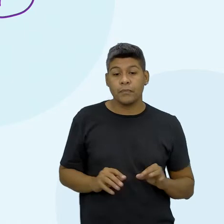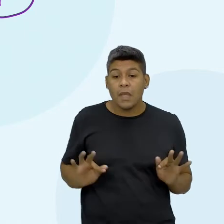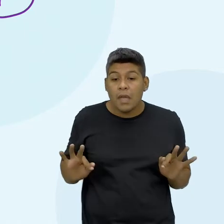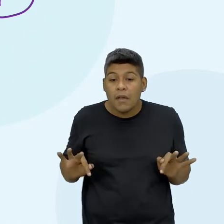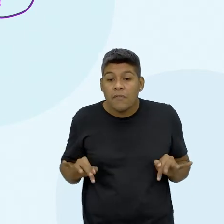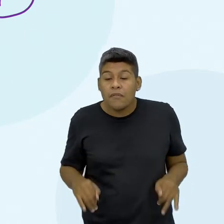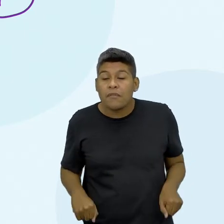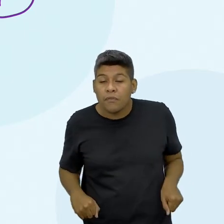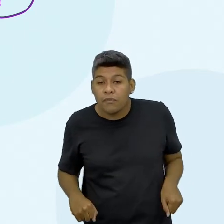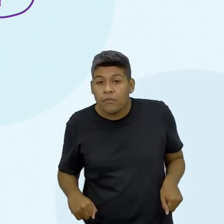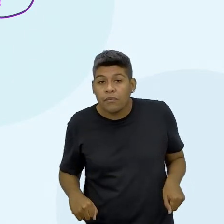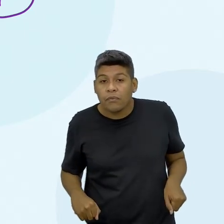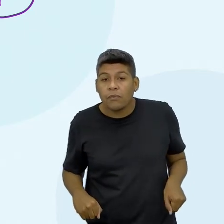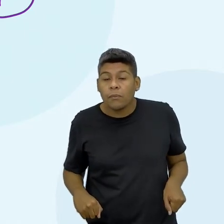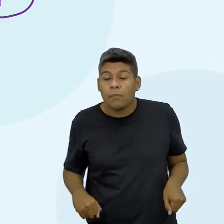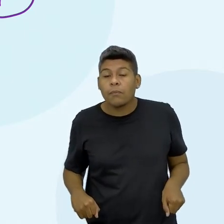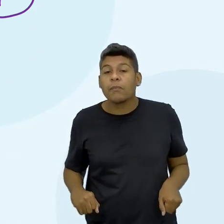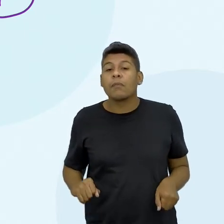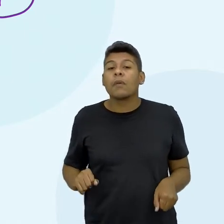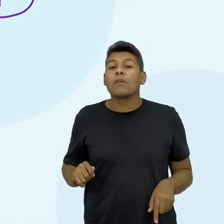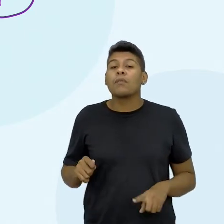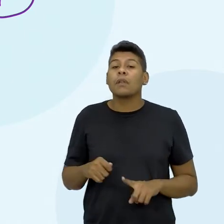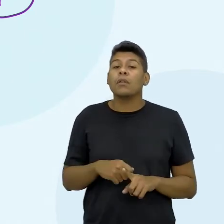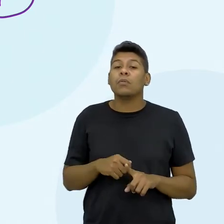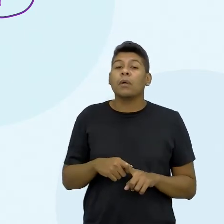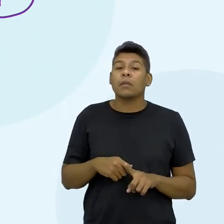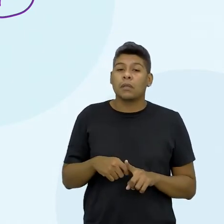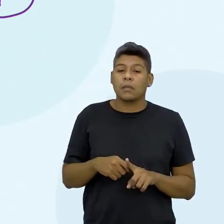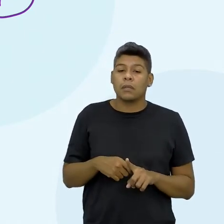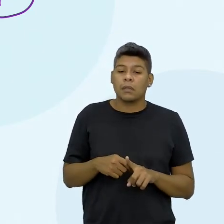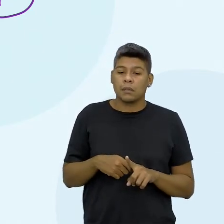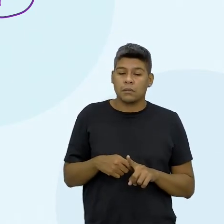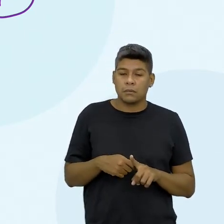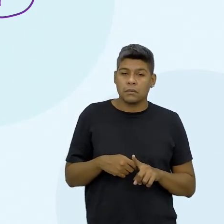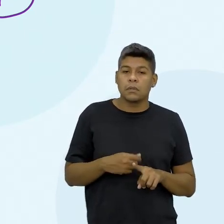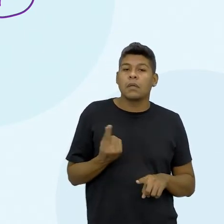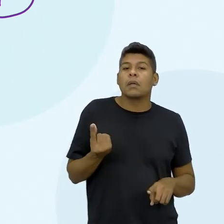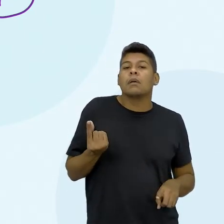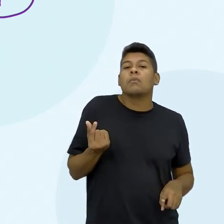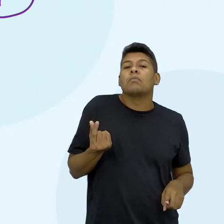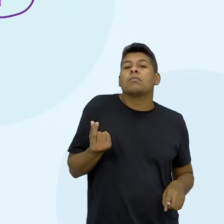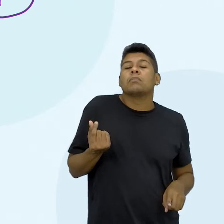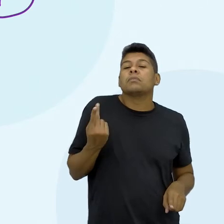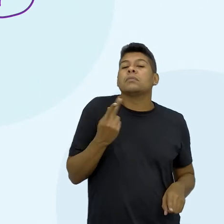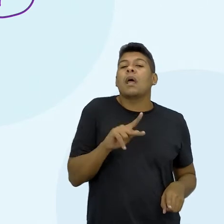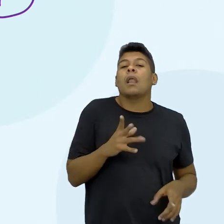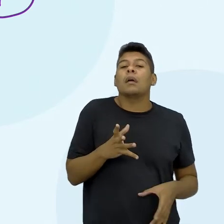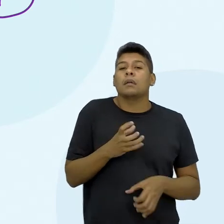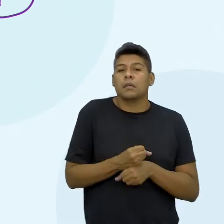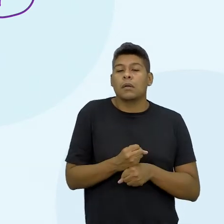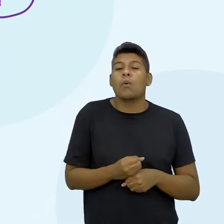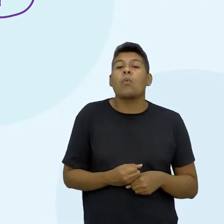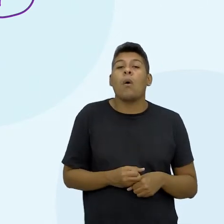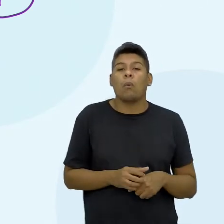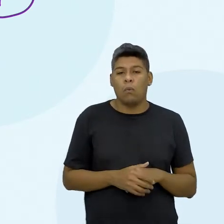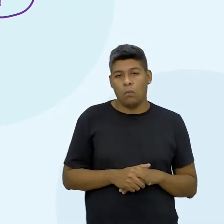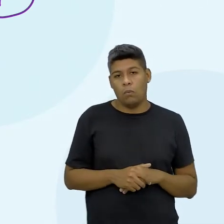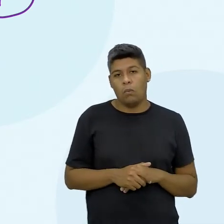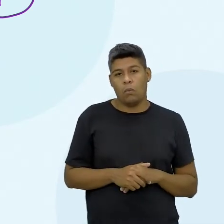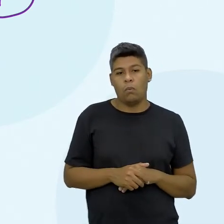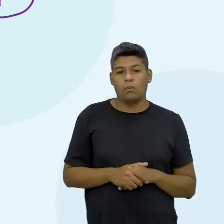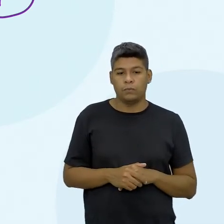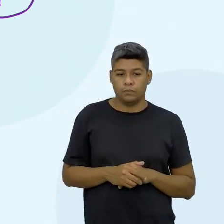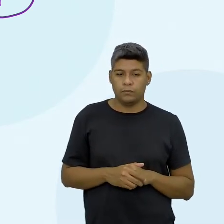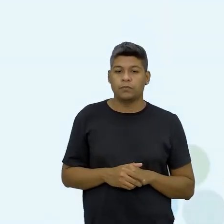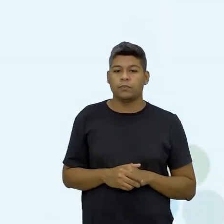final do mês, qual é o saldo final do fluxo de caixa da Ana Maria. Então,